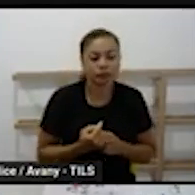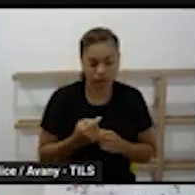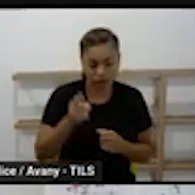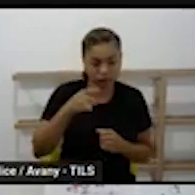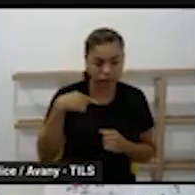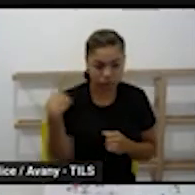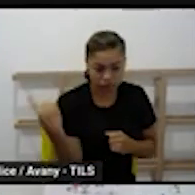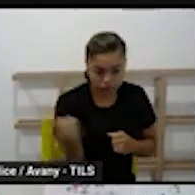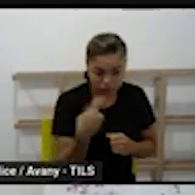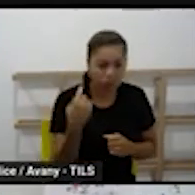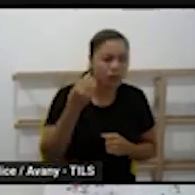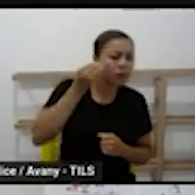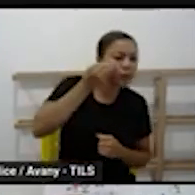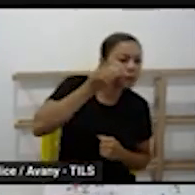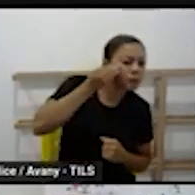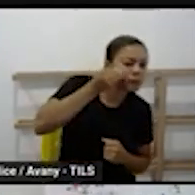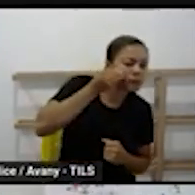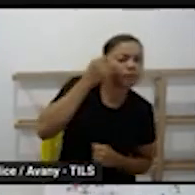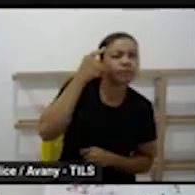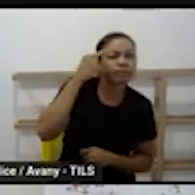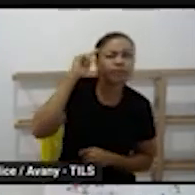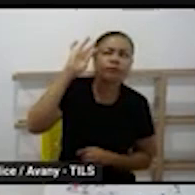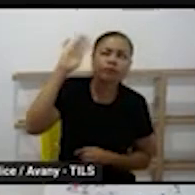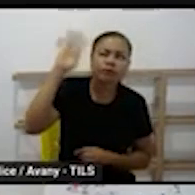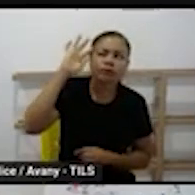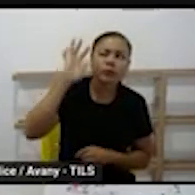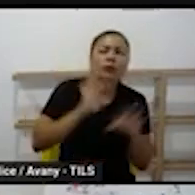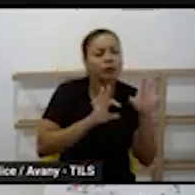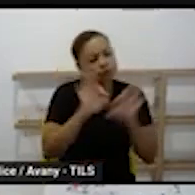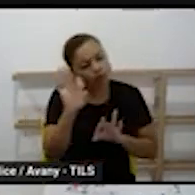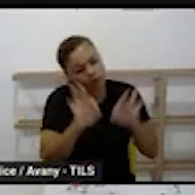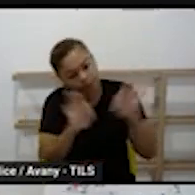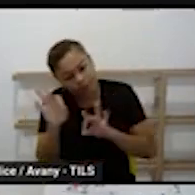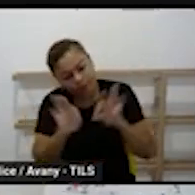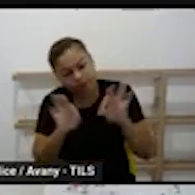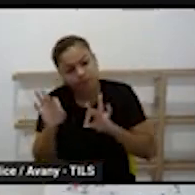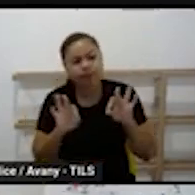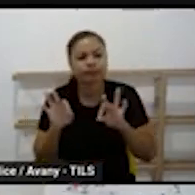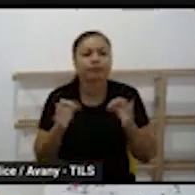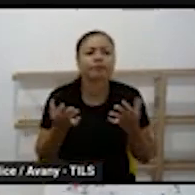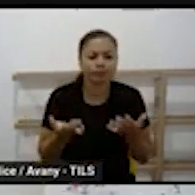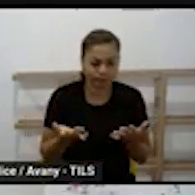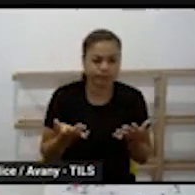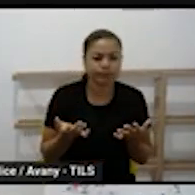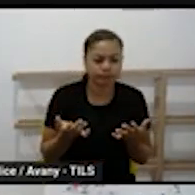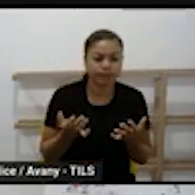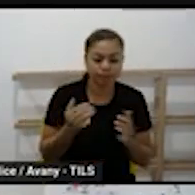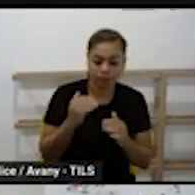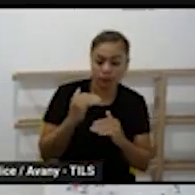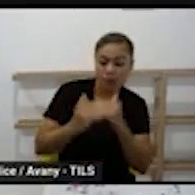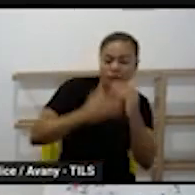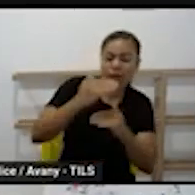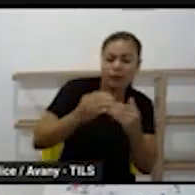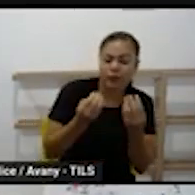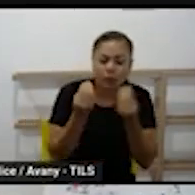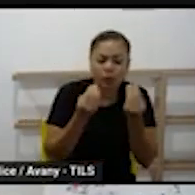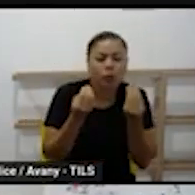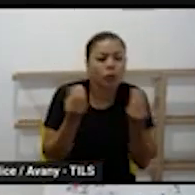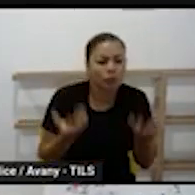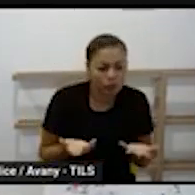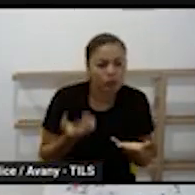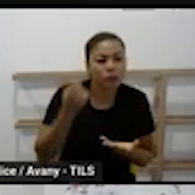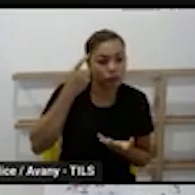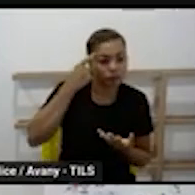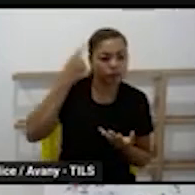as experiências, nós vamos pensar nos objetivos de aprendizagem, pensar nas experiências que vão ser desenvolvidas, e vamos elencar